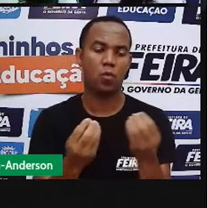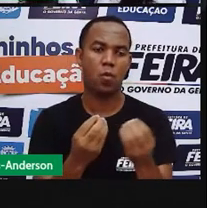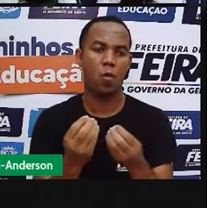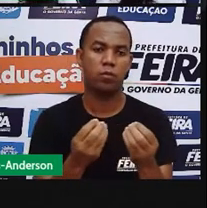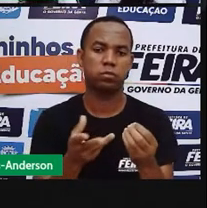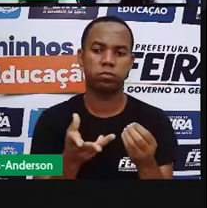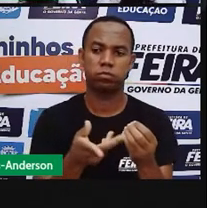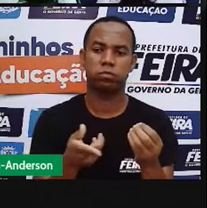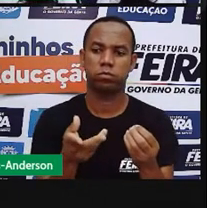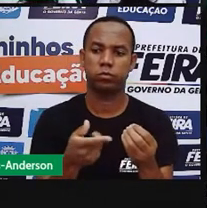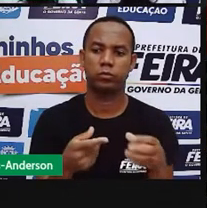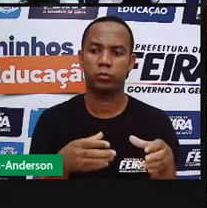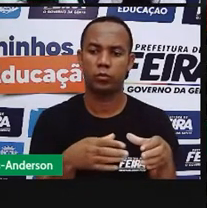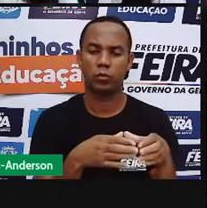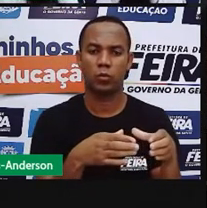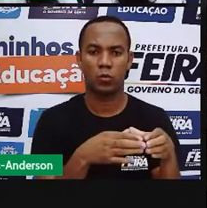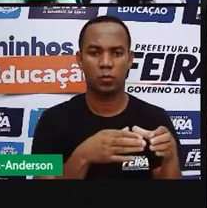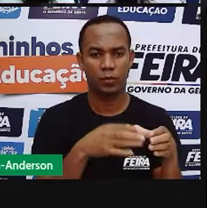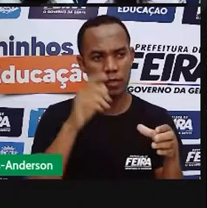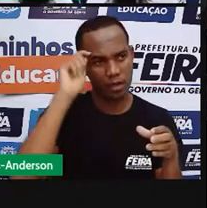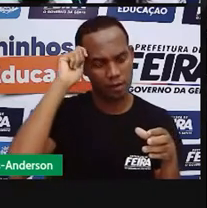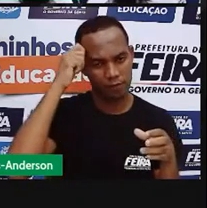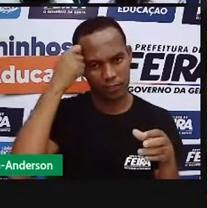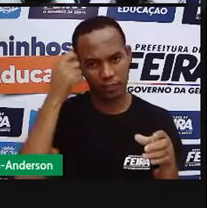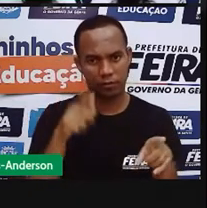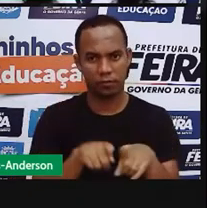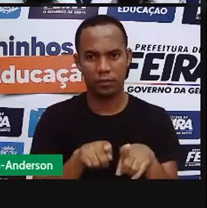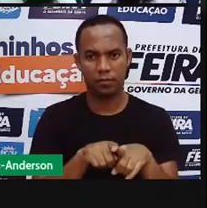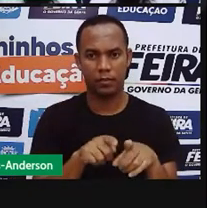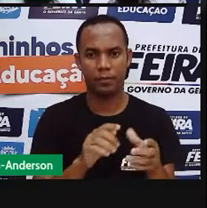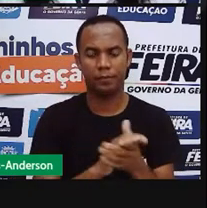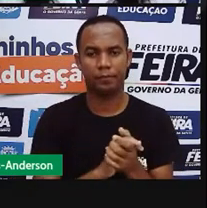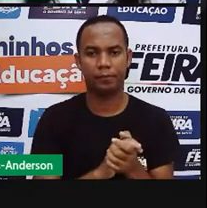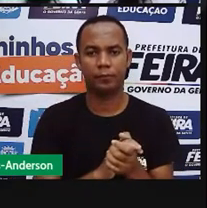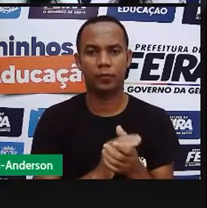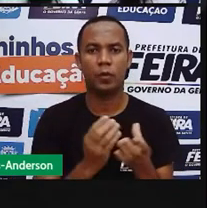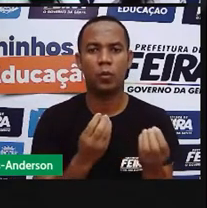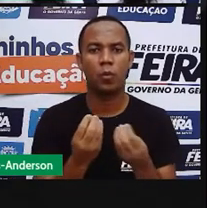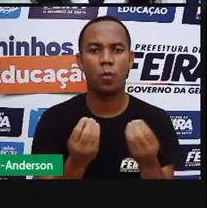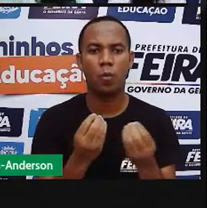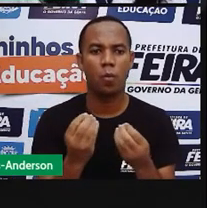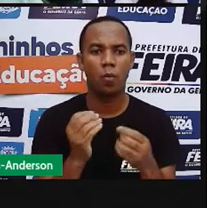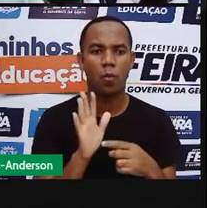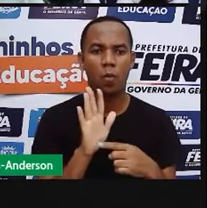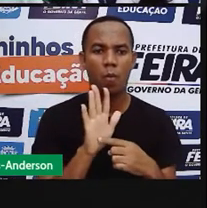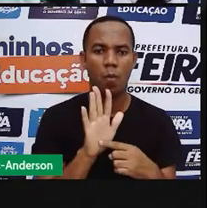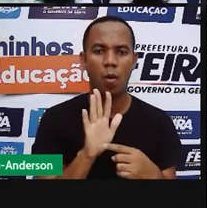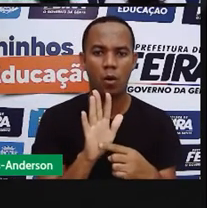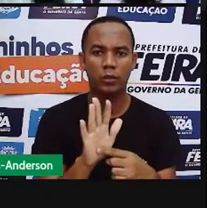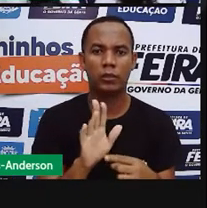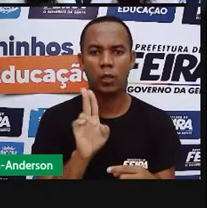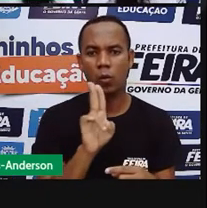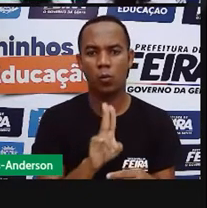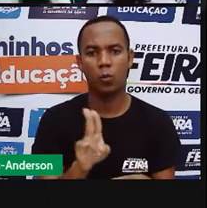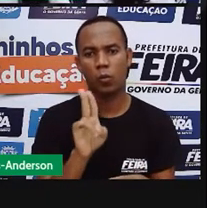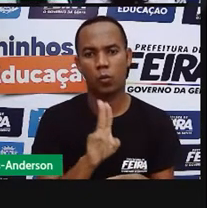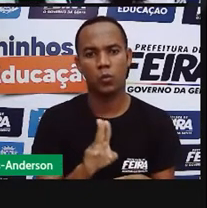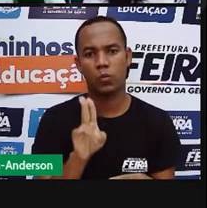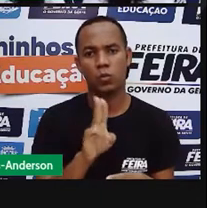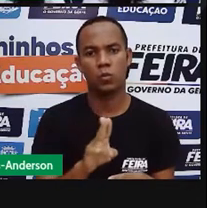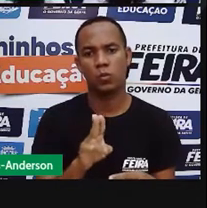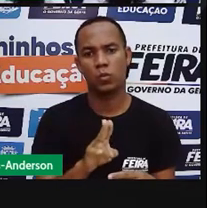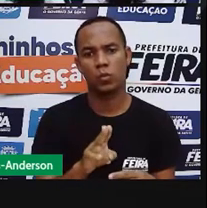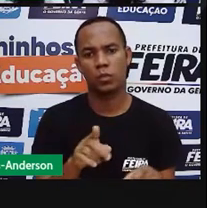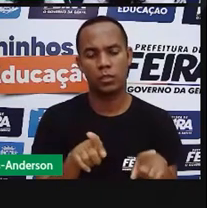pelos africanos. A arte africana representa os usos e os costumes